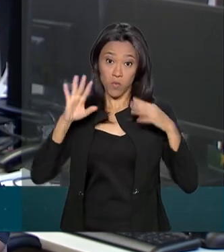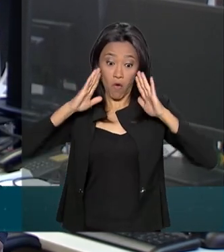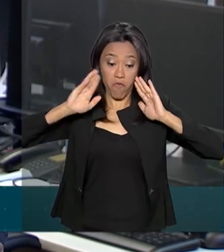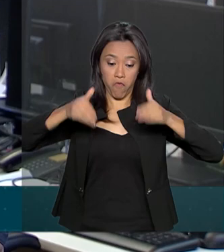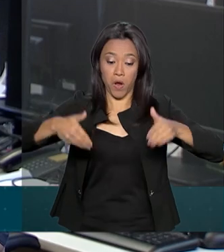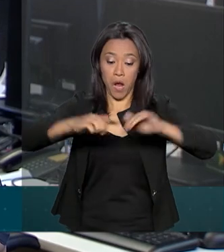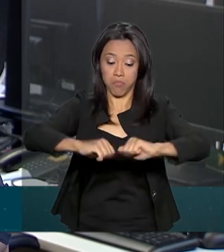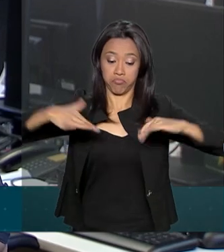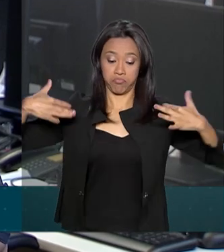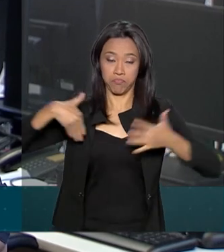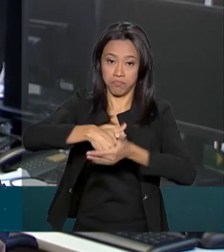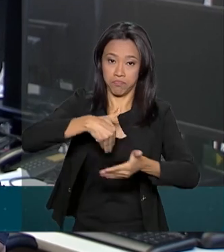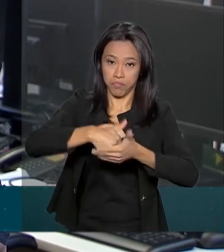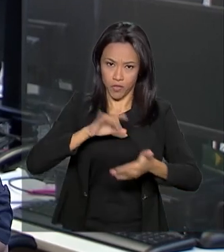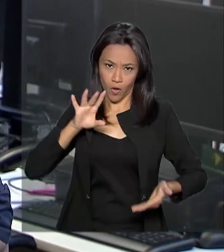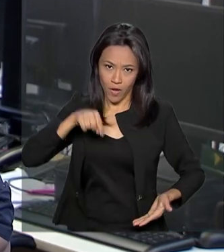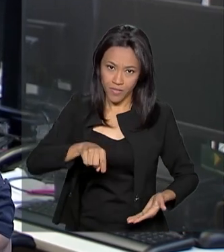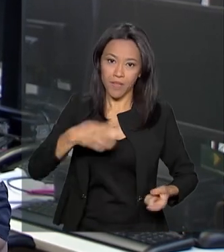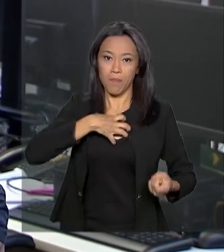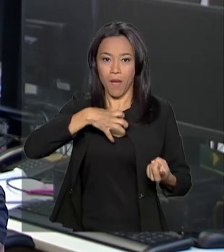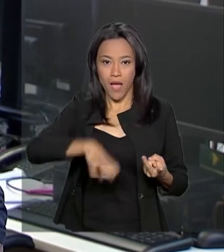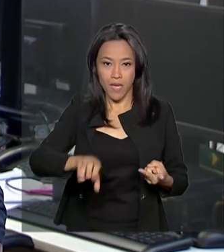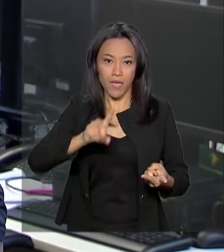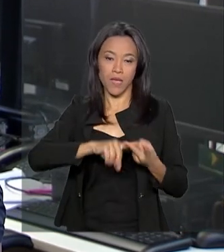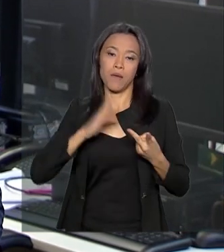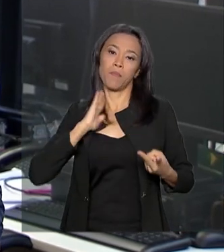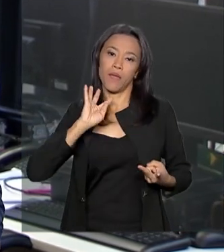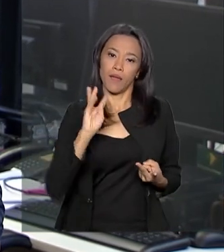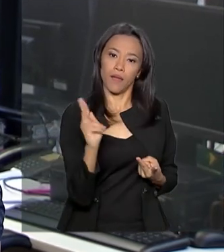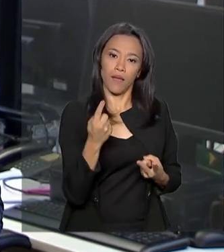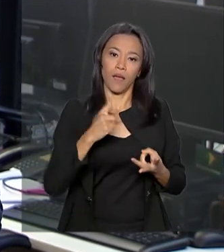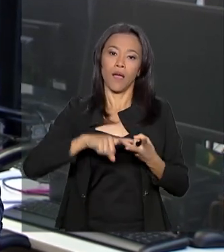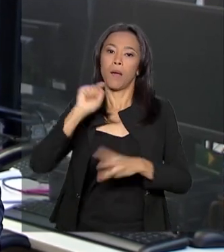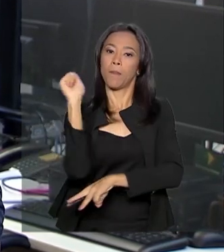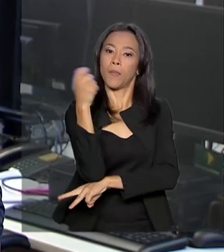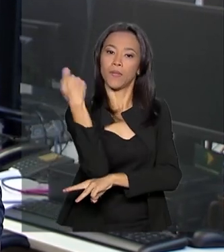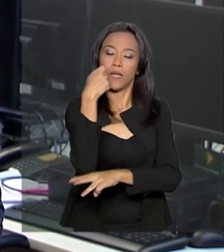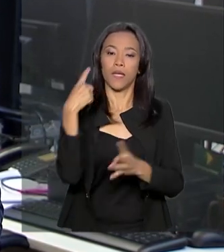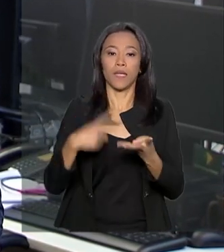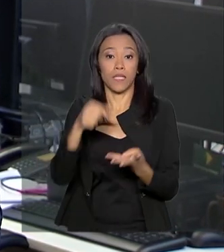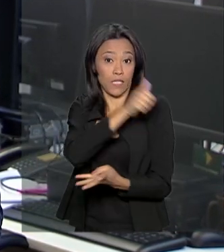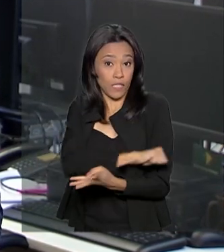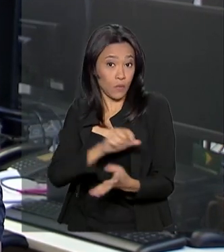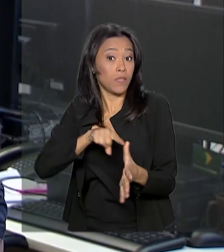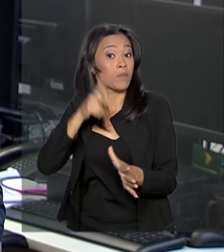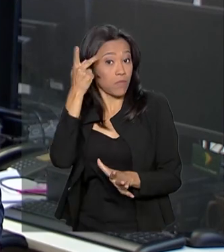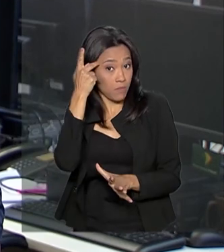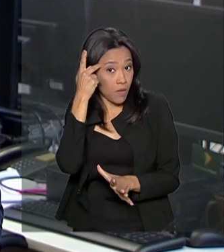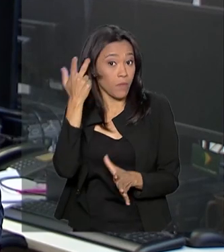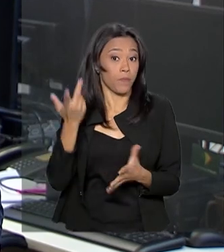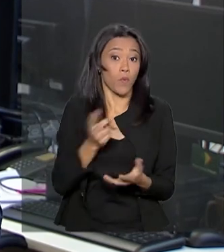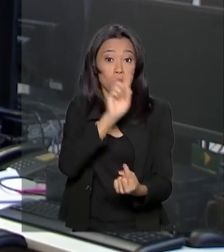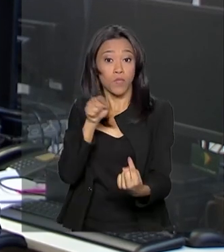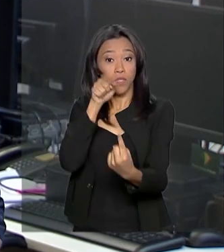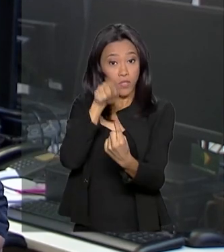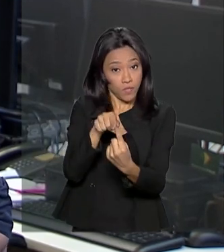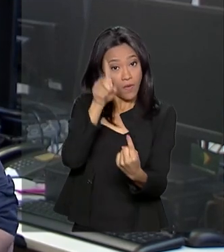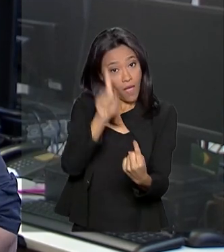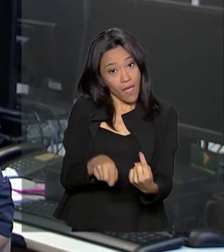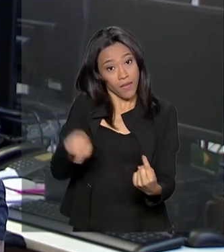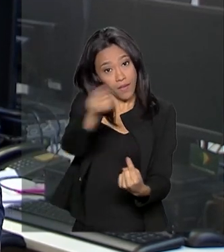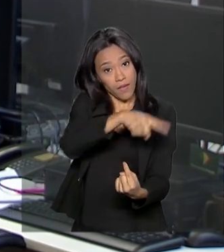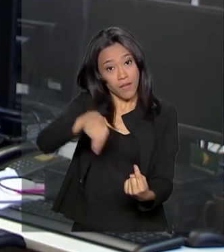acontecem na cidade-sede, Bahia, Belo Horizonte, Porto Alegre, Rio de Janeiro e São Paulo. A intenção é que os